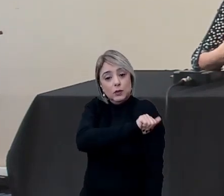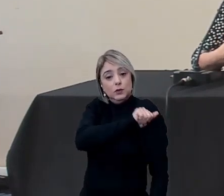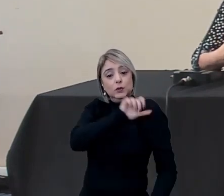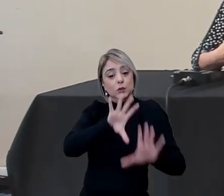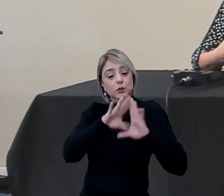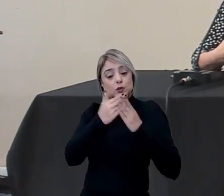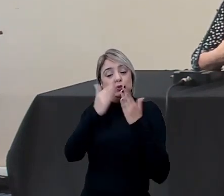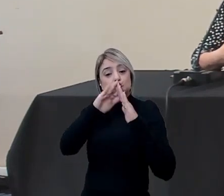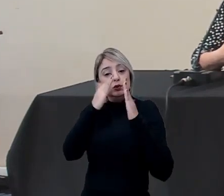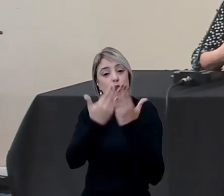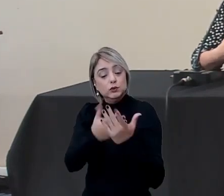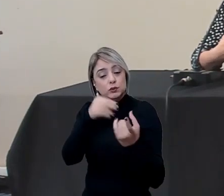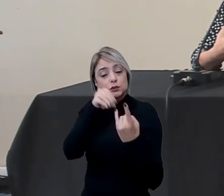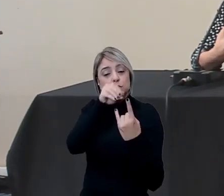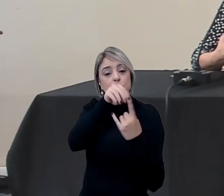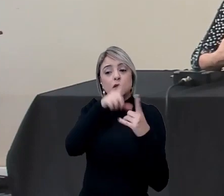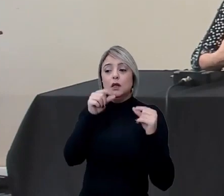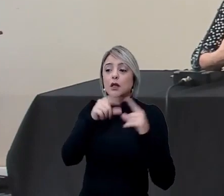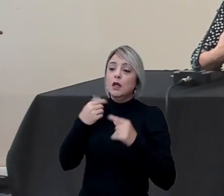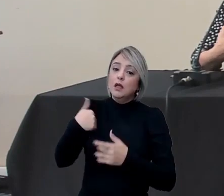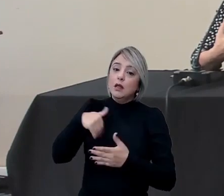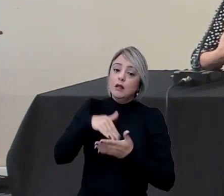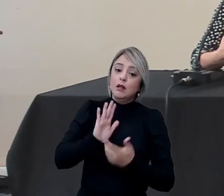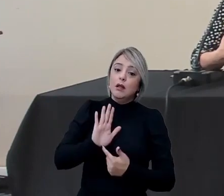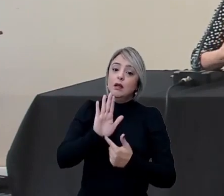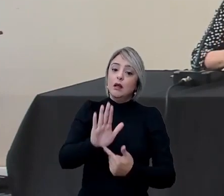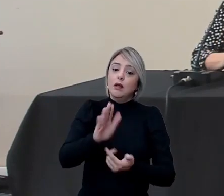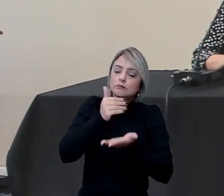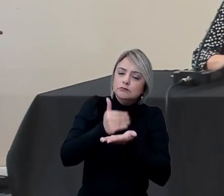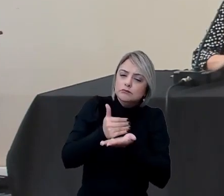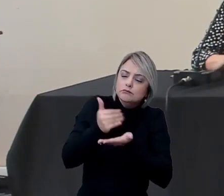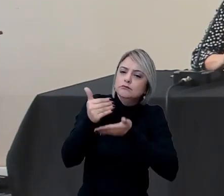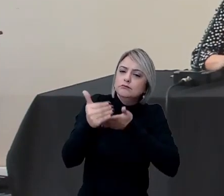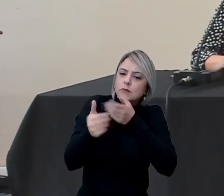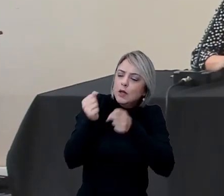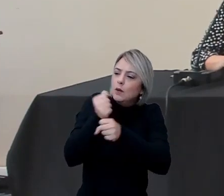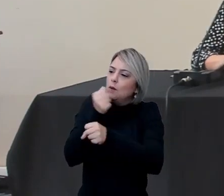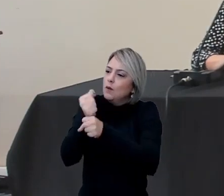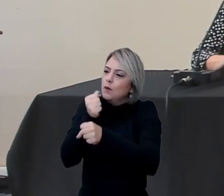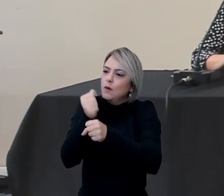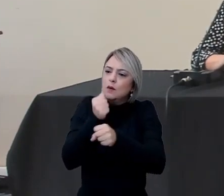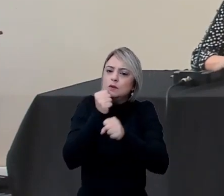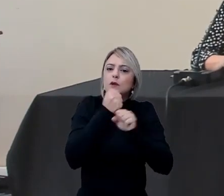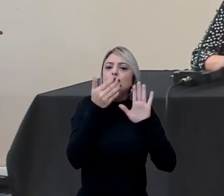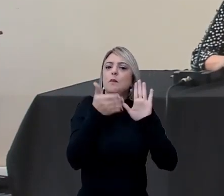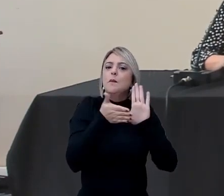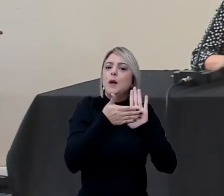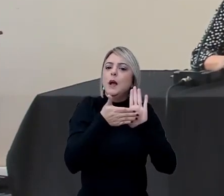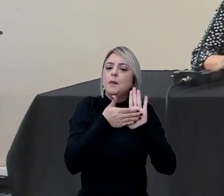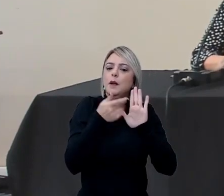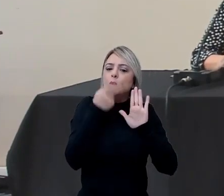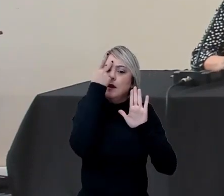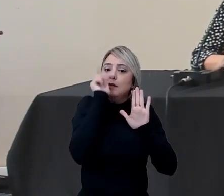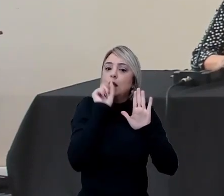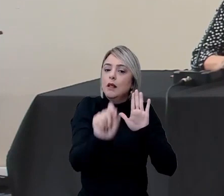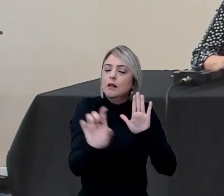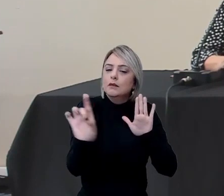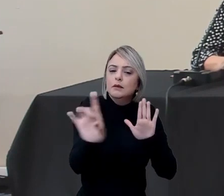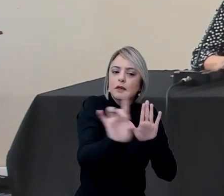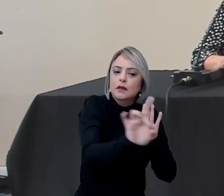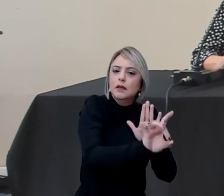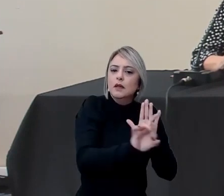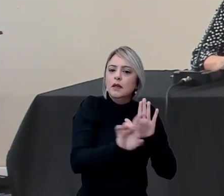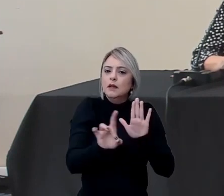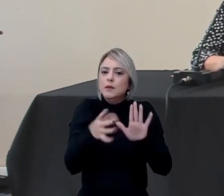formam essa escola, é que a gente vem, para e passo, construindo uma proposta para que vocês também